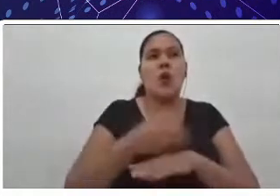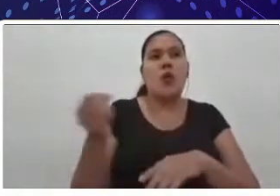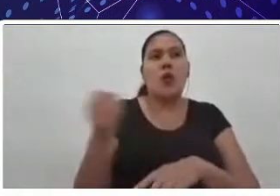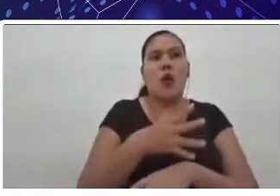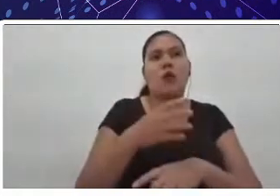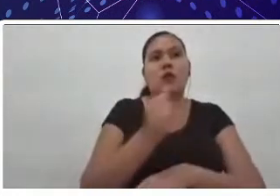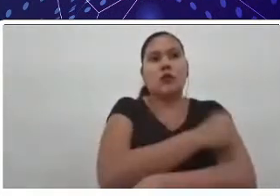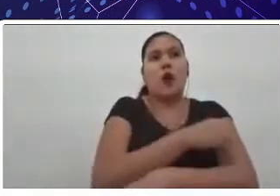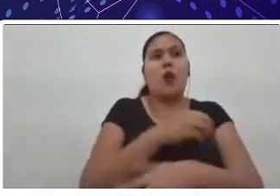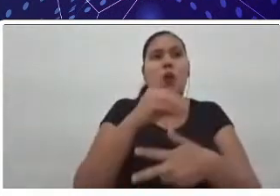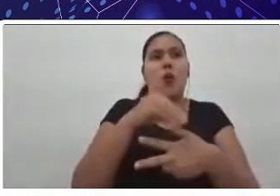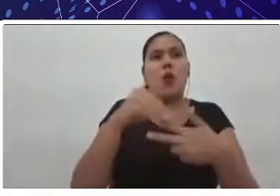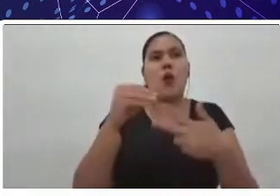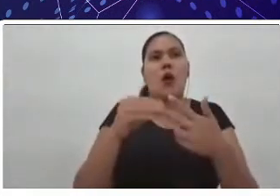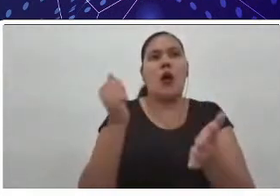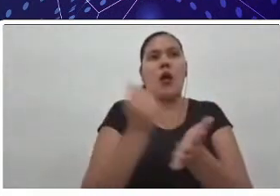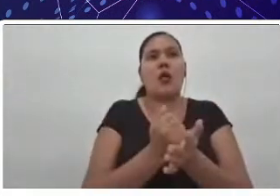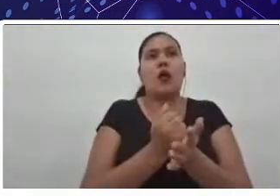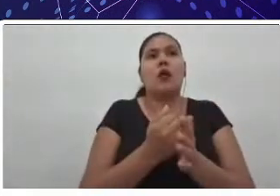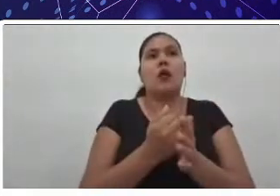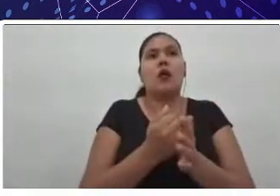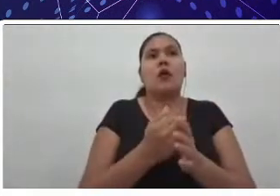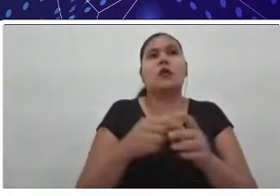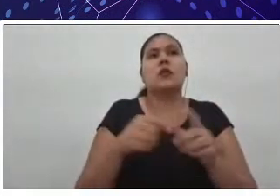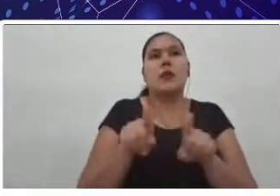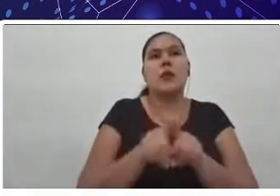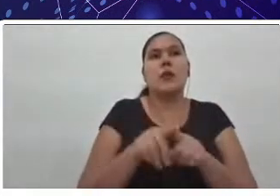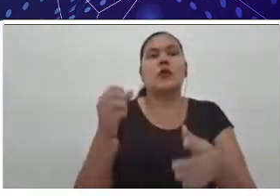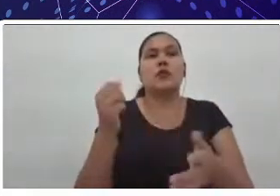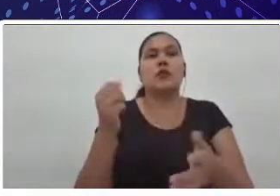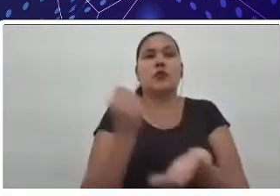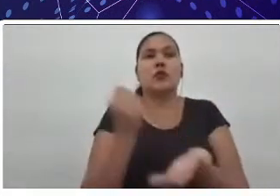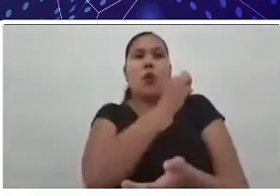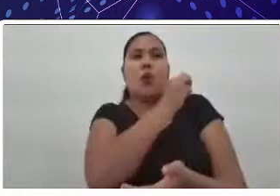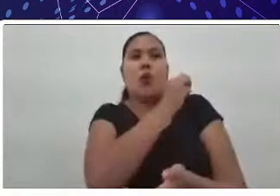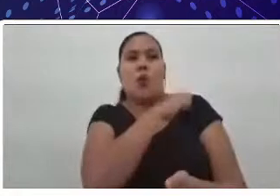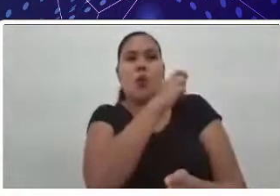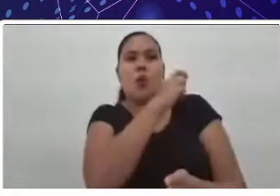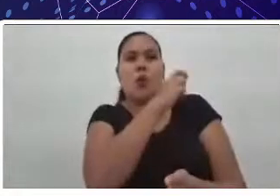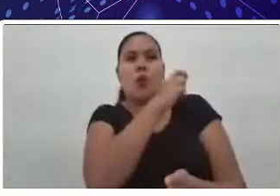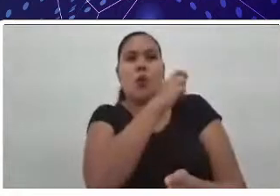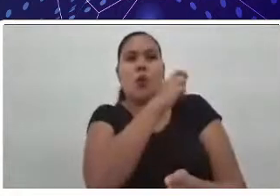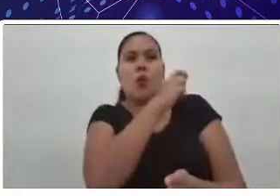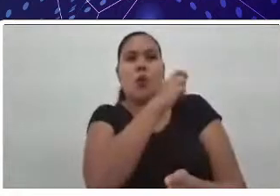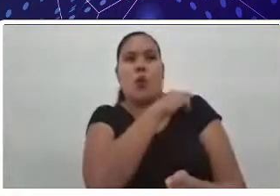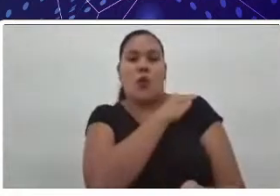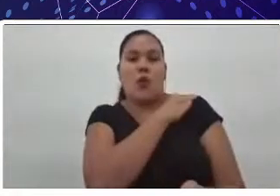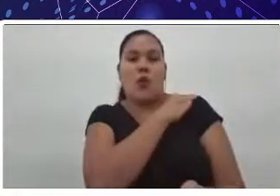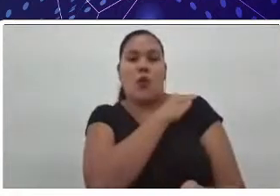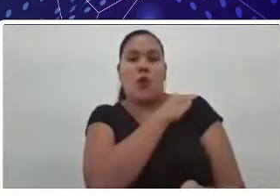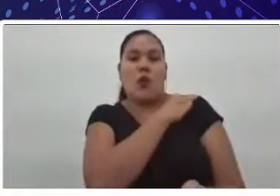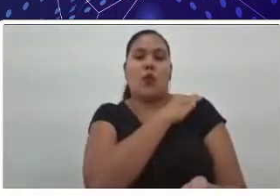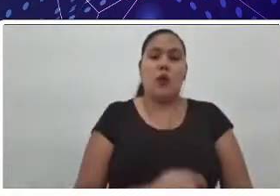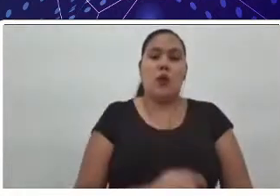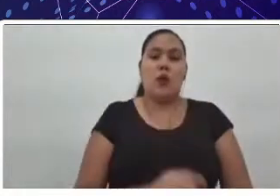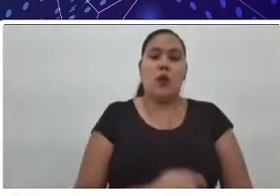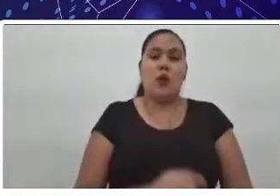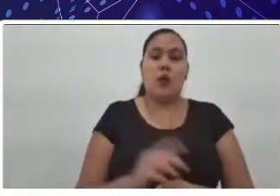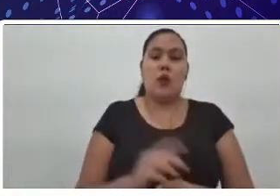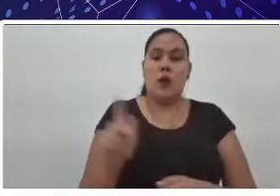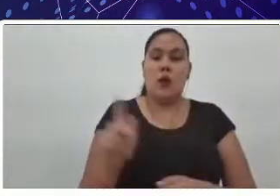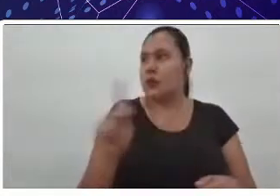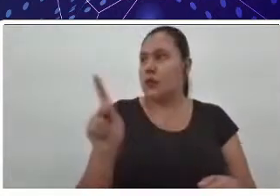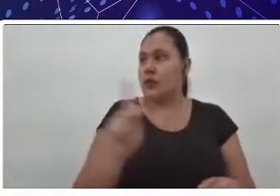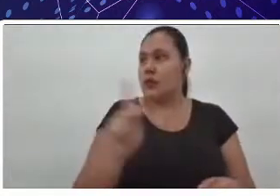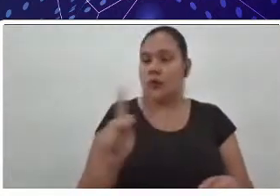das médias do aluno no ensino médio e como a professora Bruna ressaltou, os dois cursos